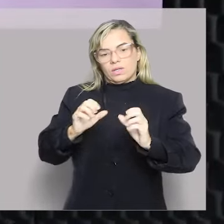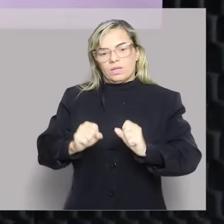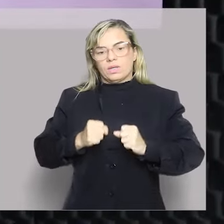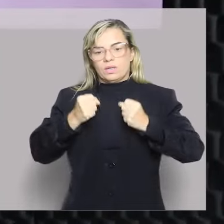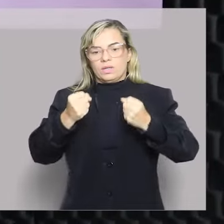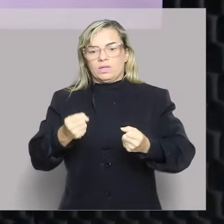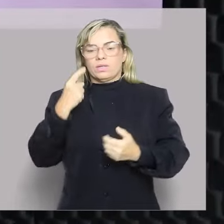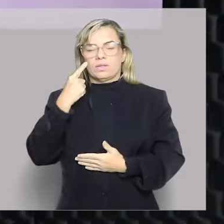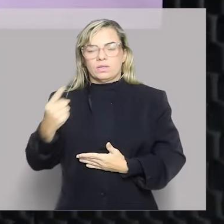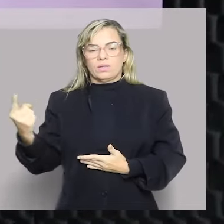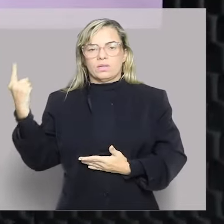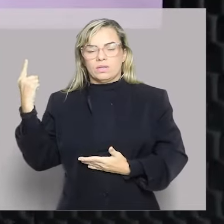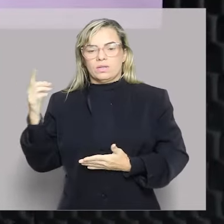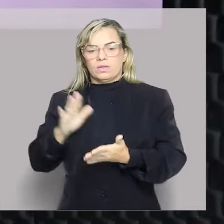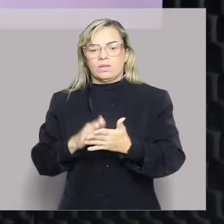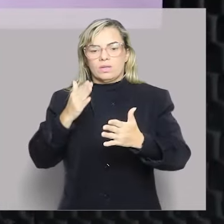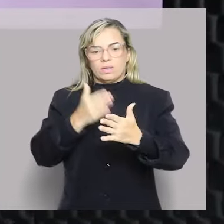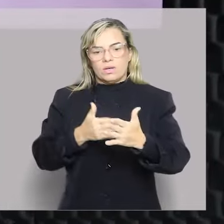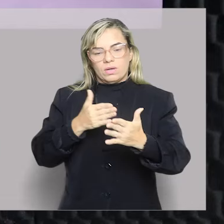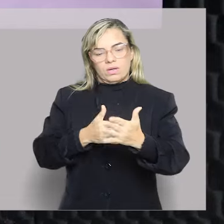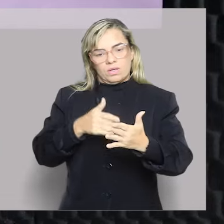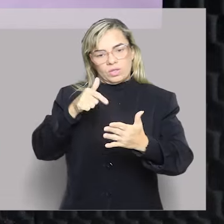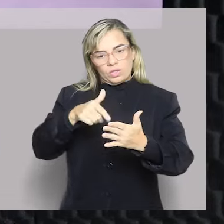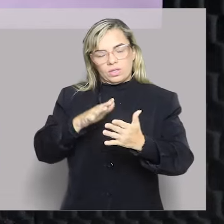podem ser restringidos pelo Estado?